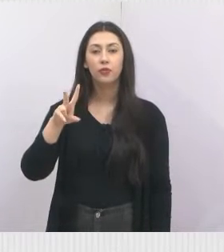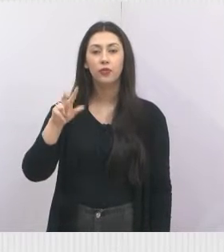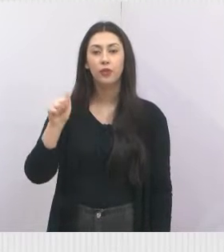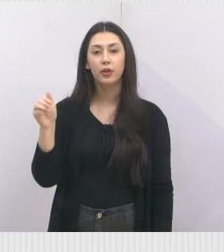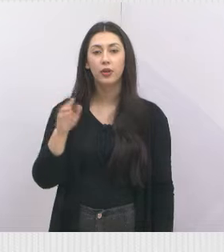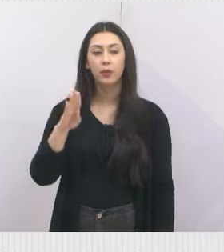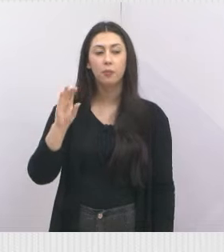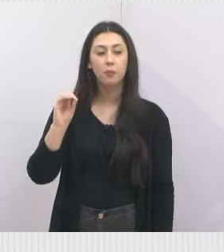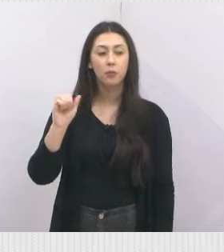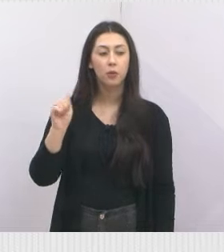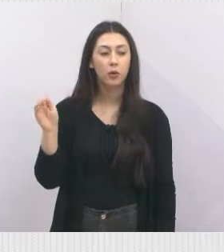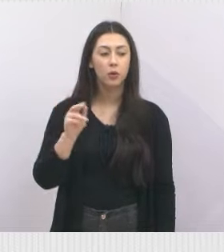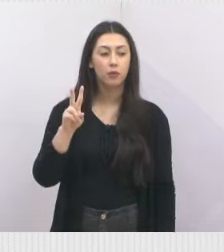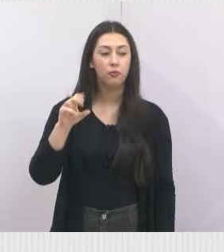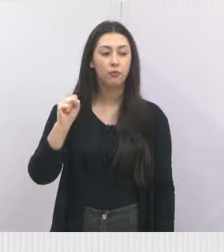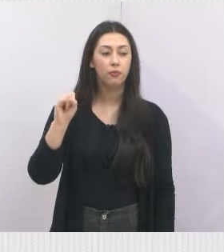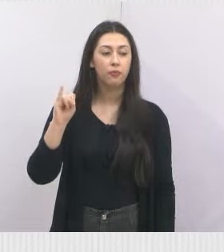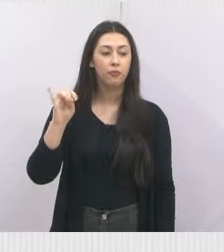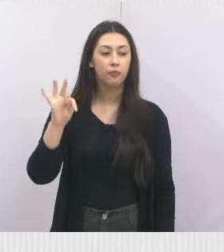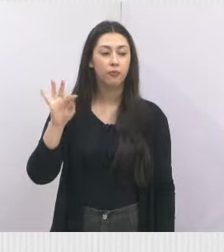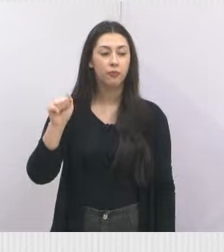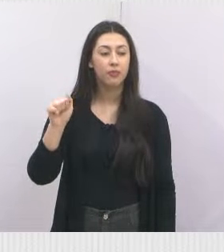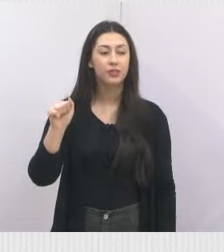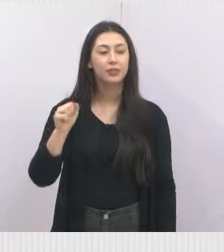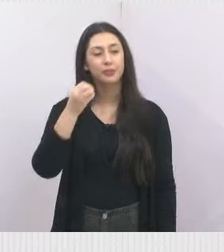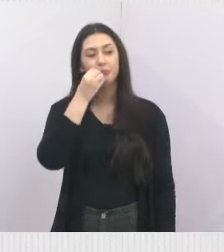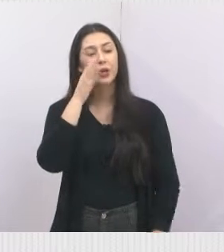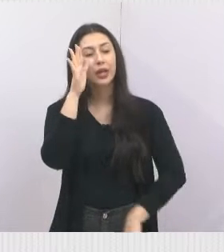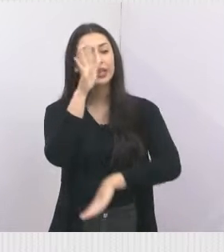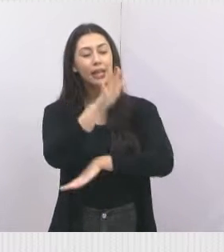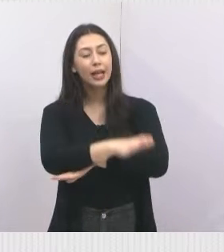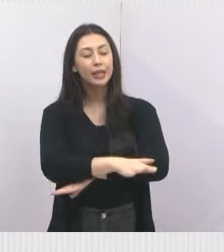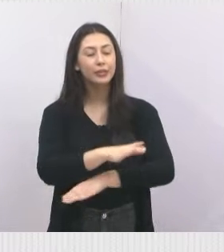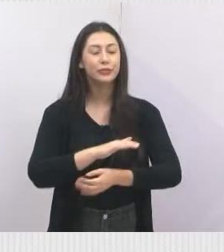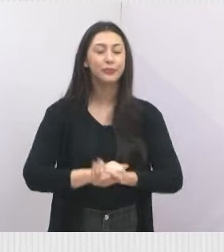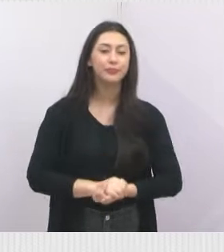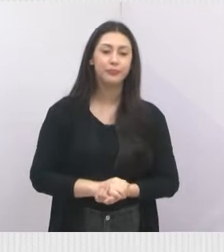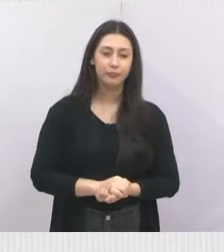plenário. Boa tarde, Ricardo, um beijo para Gladys também.